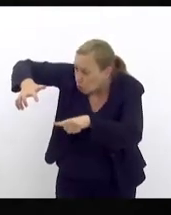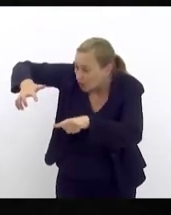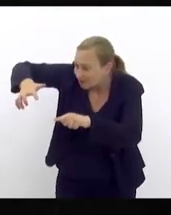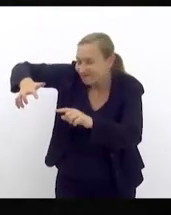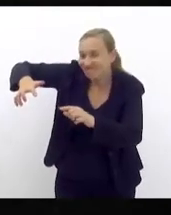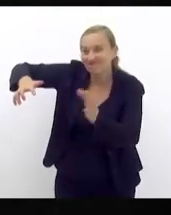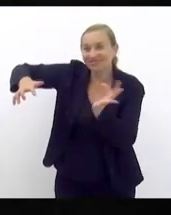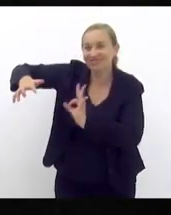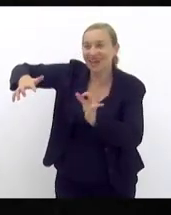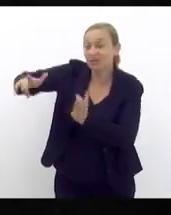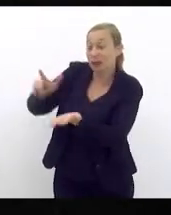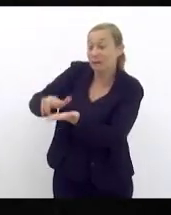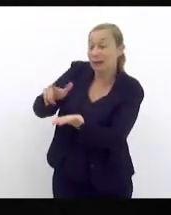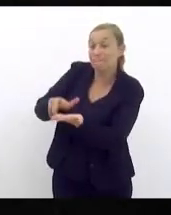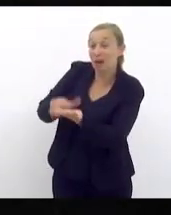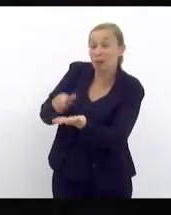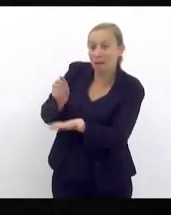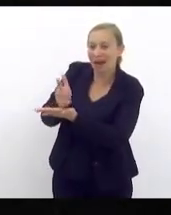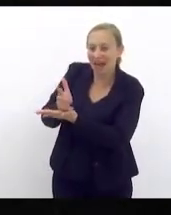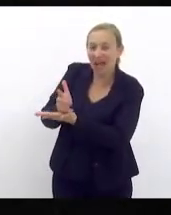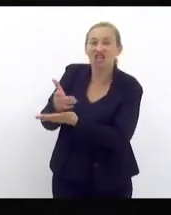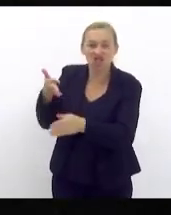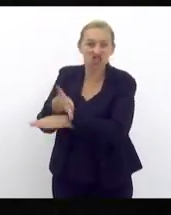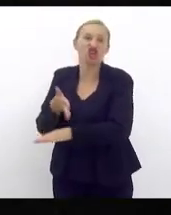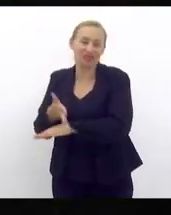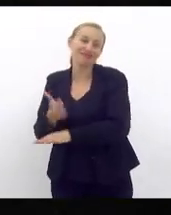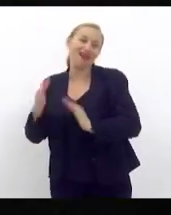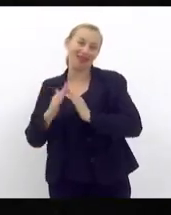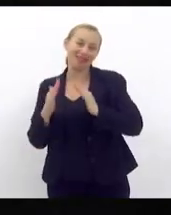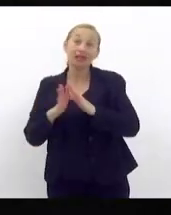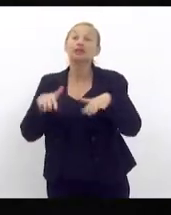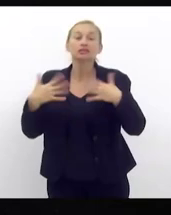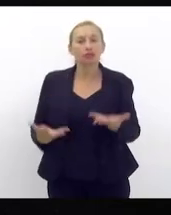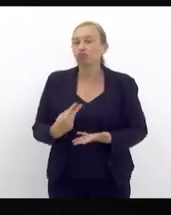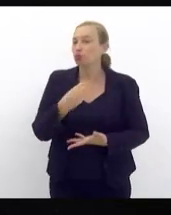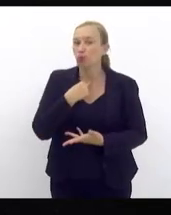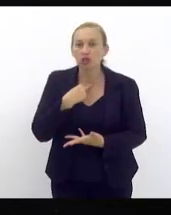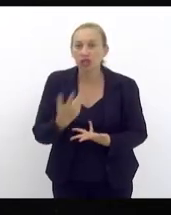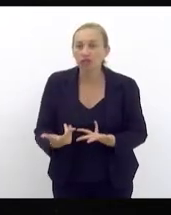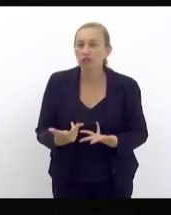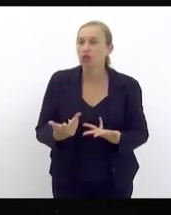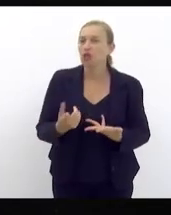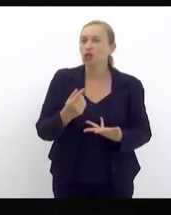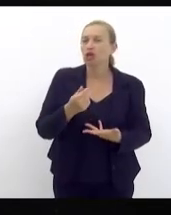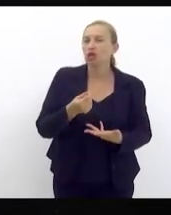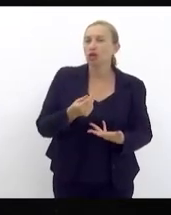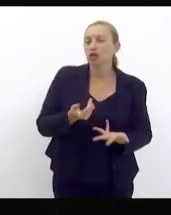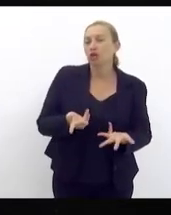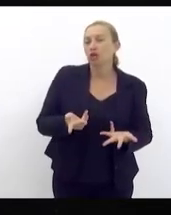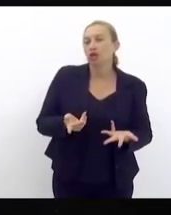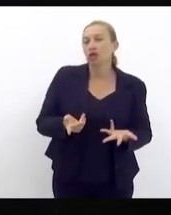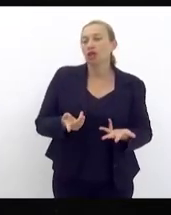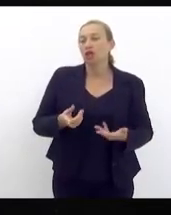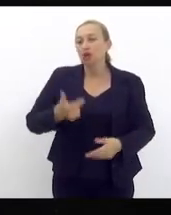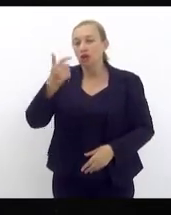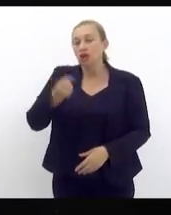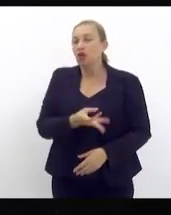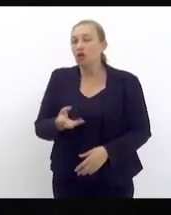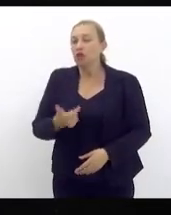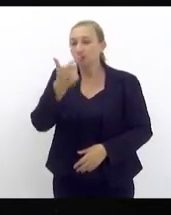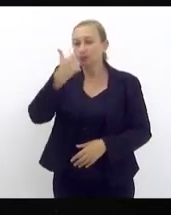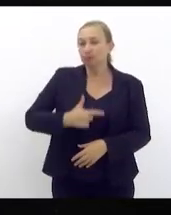diferente de outros pontos da embaixada nem da zona norte nem da zona oeste então nós não podemos em momento nenhum enquanto parlamentares aqui dessa casa